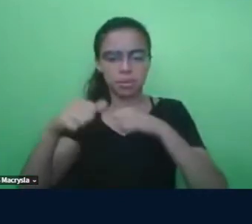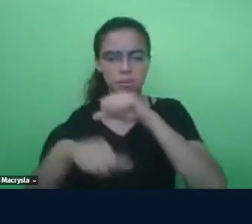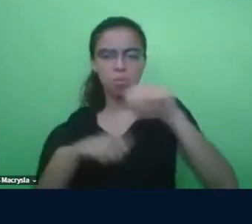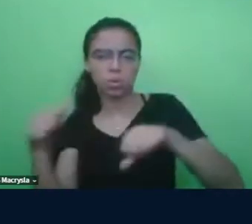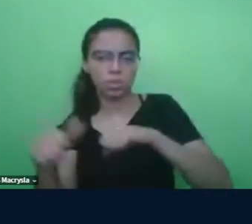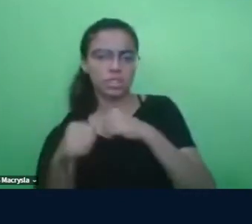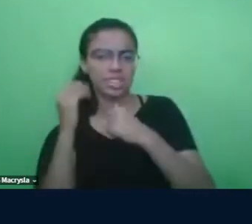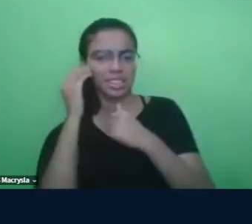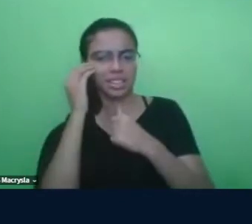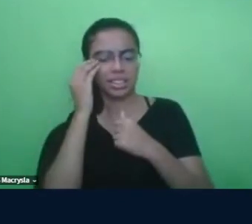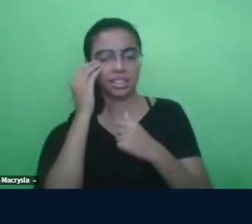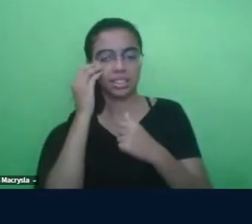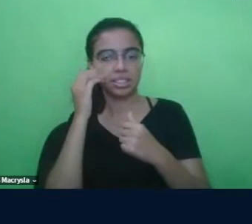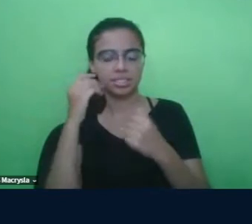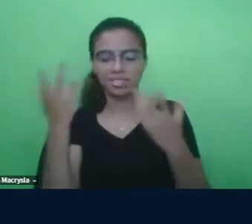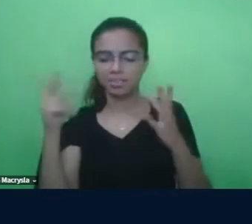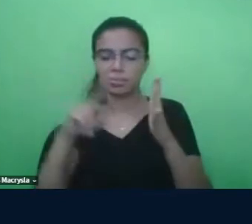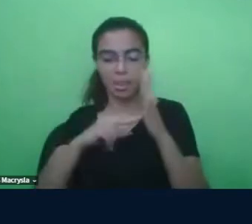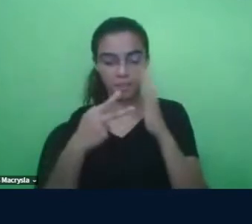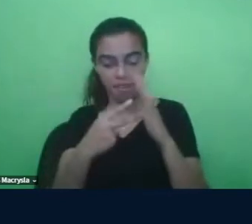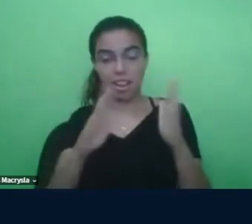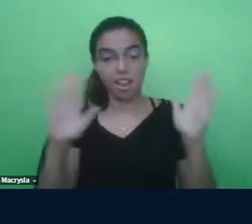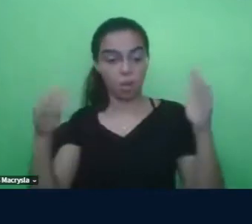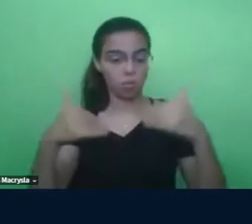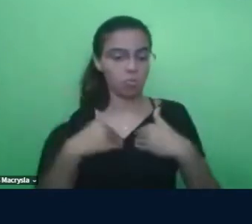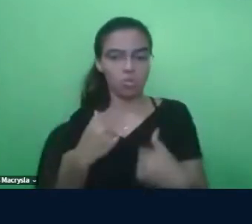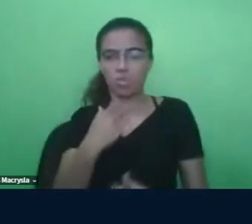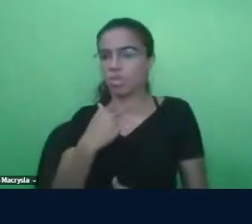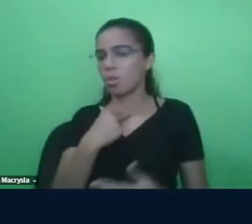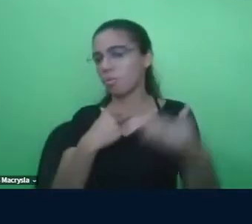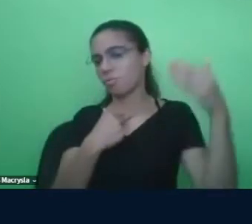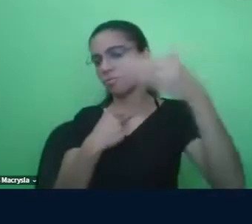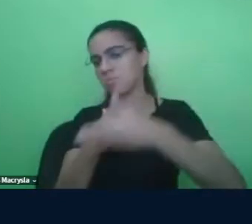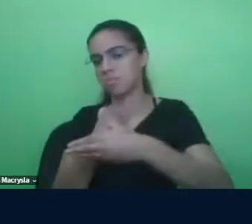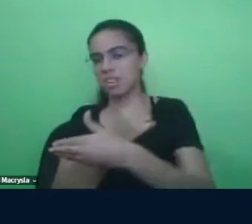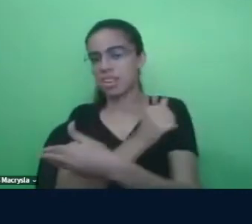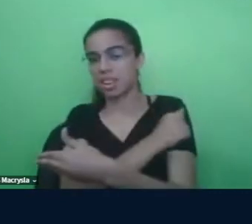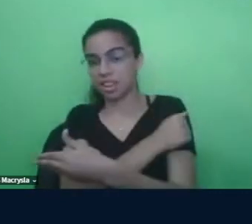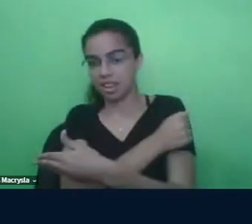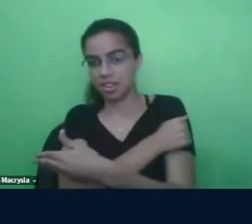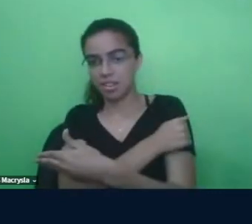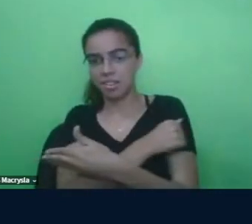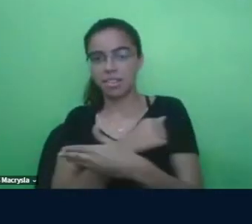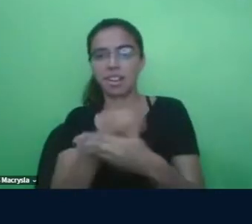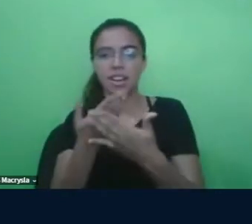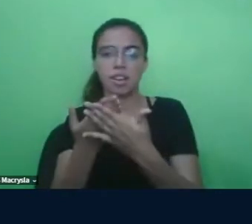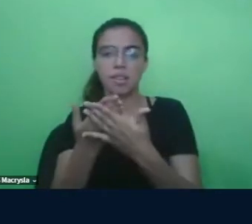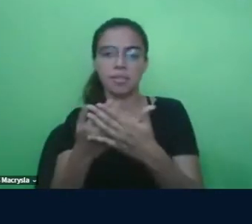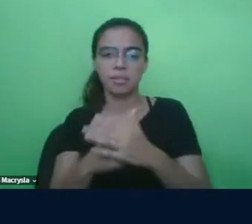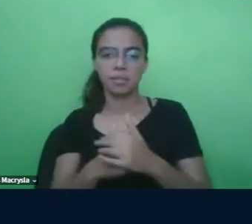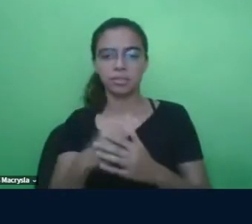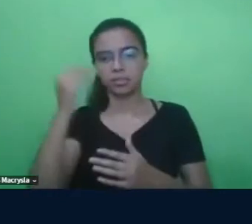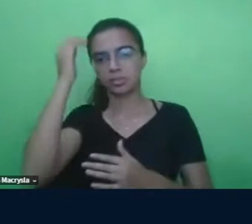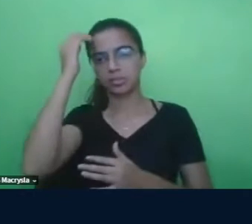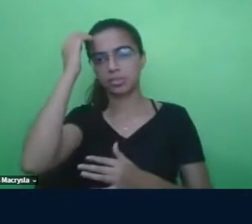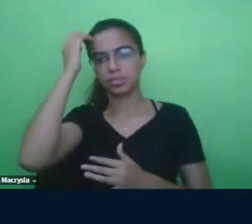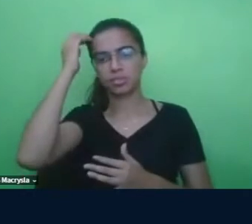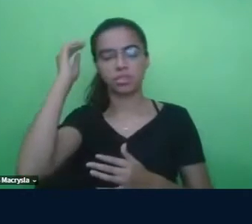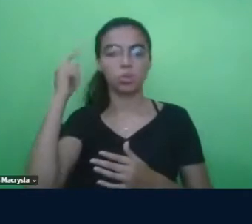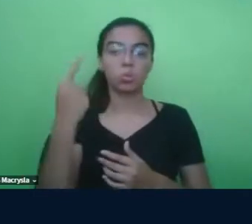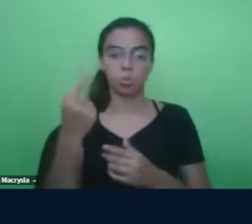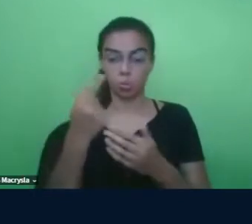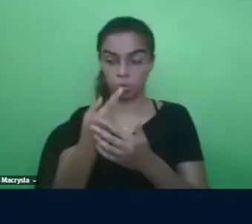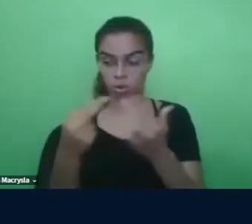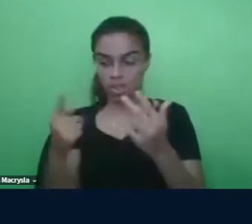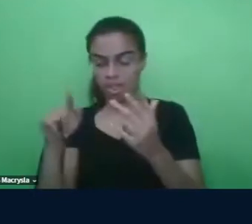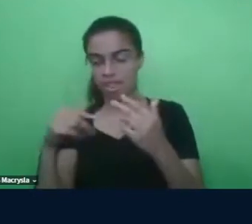então ele não pode estar ali, mas a gente acredita que ele pode aprender. Então, uma coisa é comportamento, outra